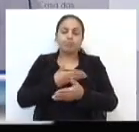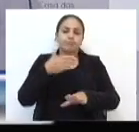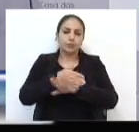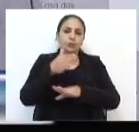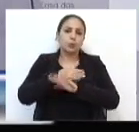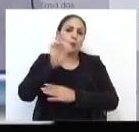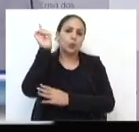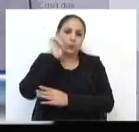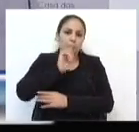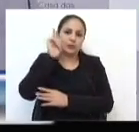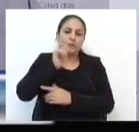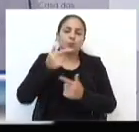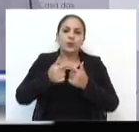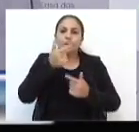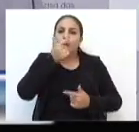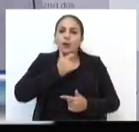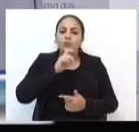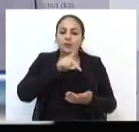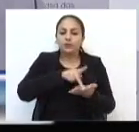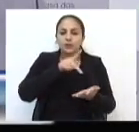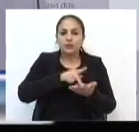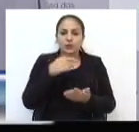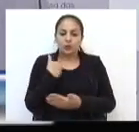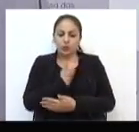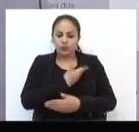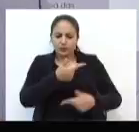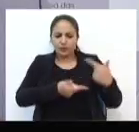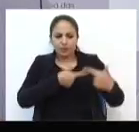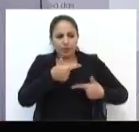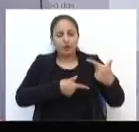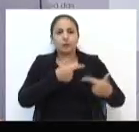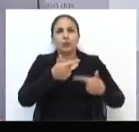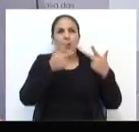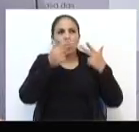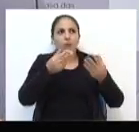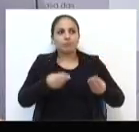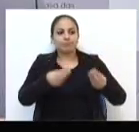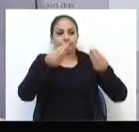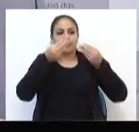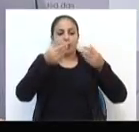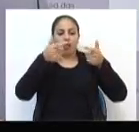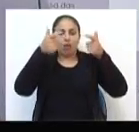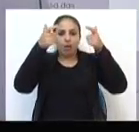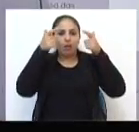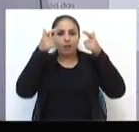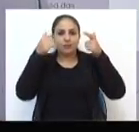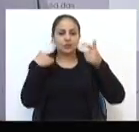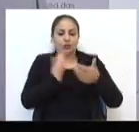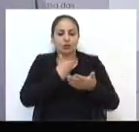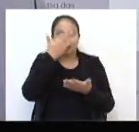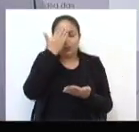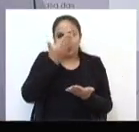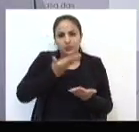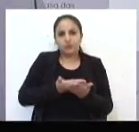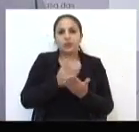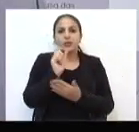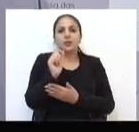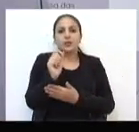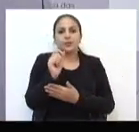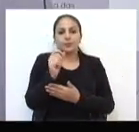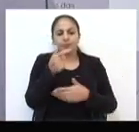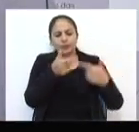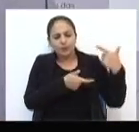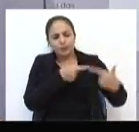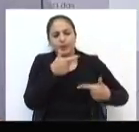parte da vitória. Eu acho que, na verdade, o nosso trabalho foi coroado por acreditarmos e